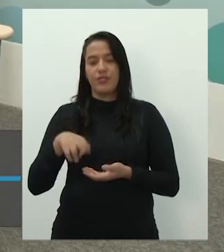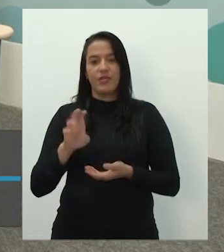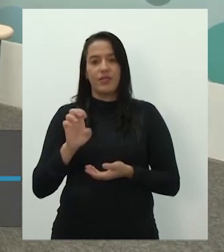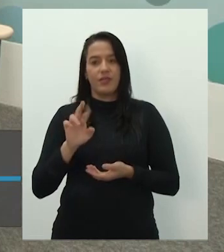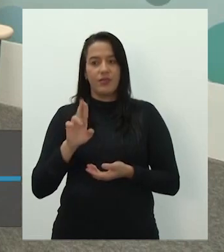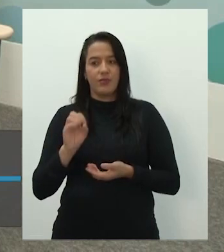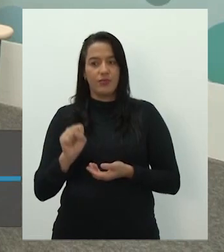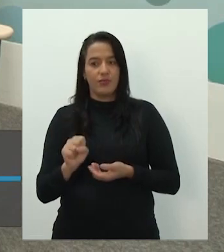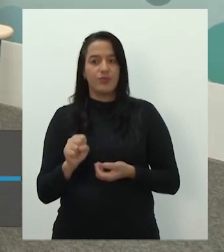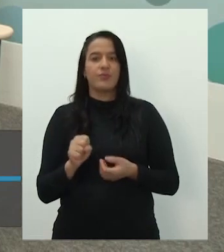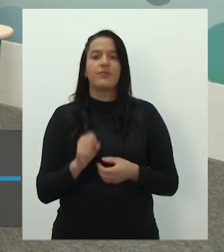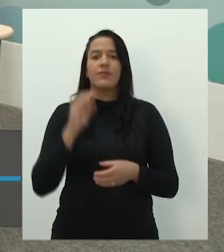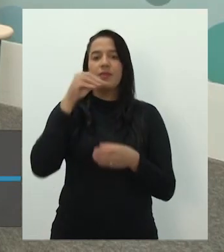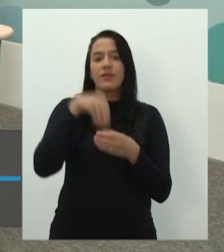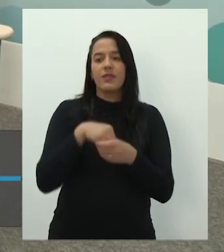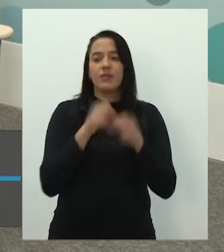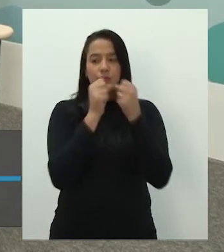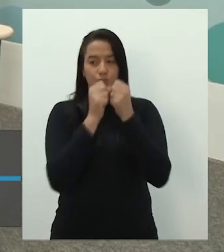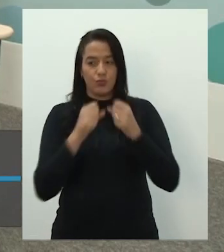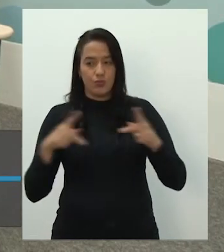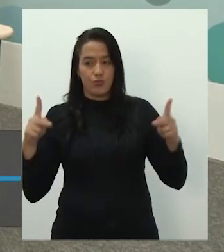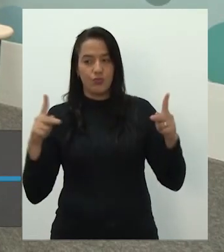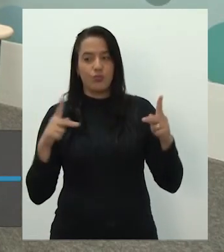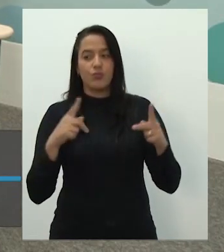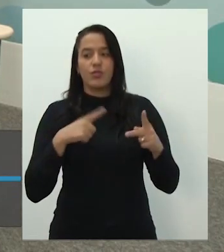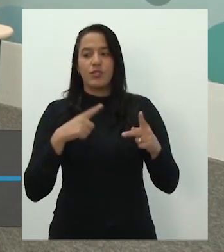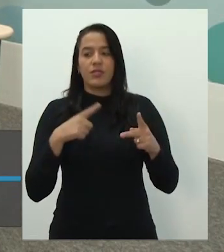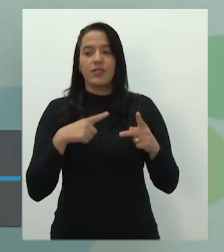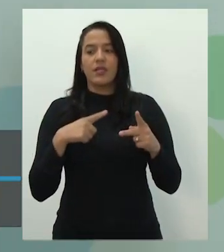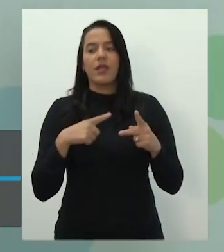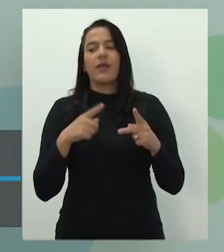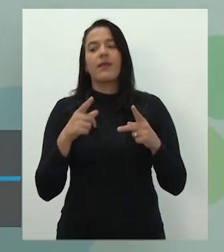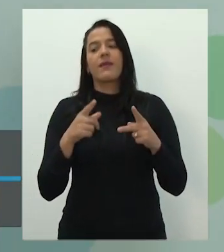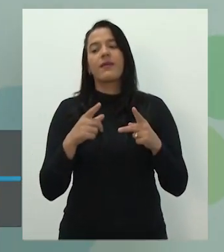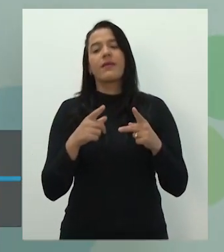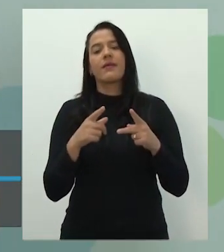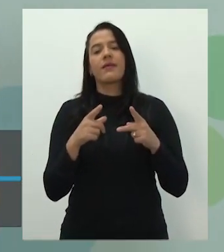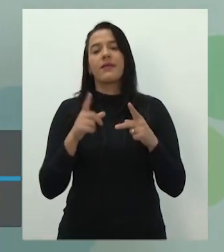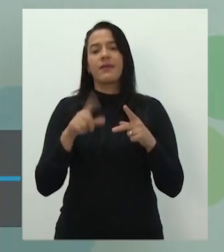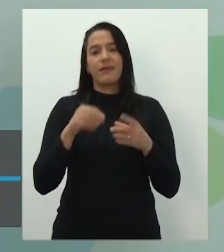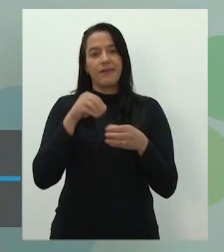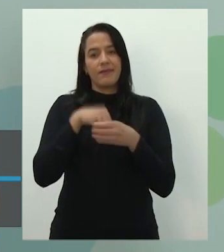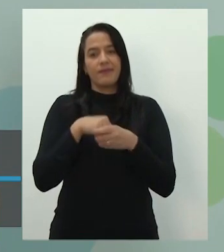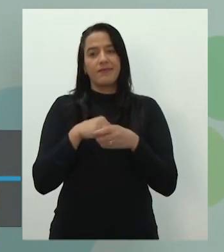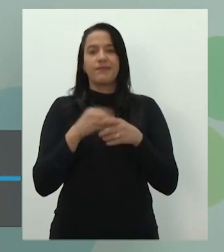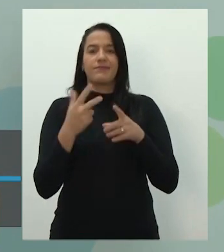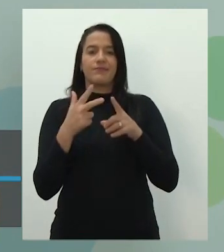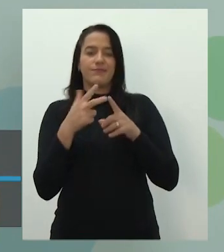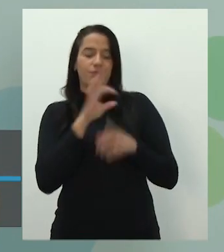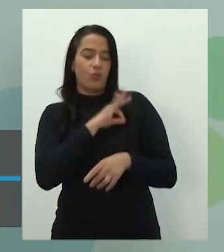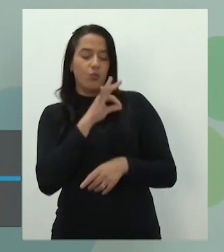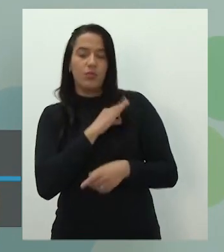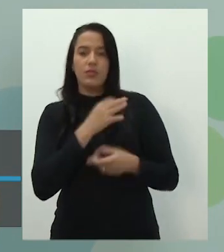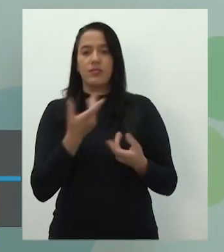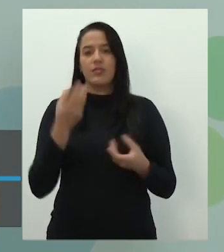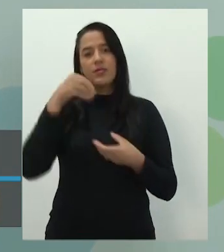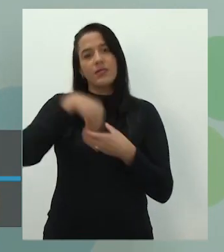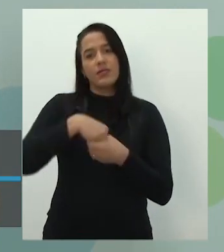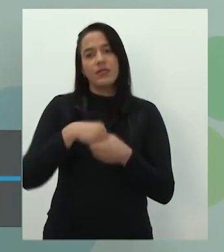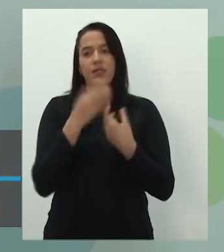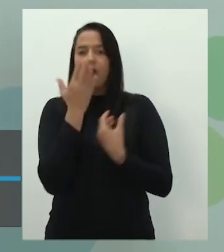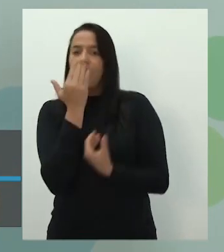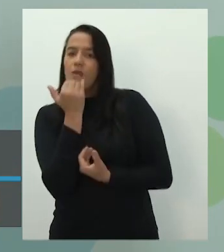legal, porque dentro do shopping, a gente tem a área da segurança, tem a área... Tem o banheiro, tem a comedoria,